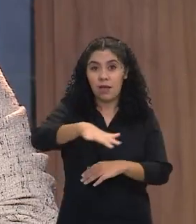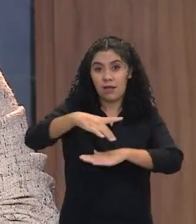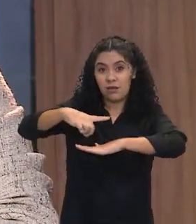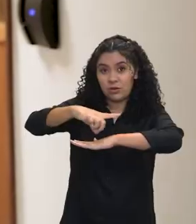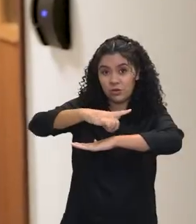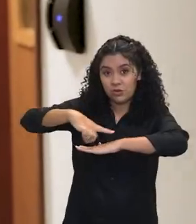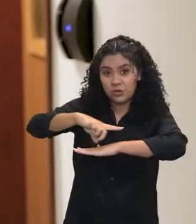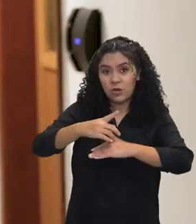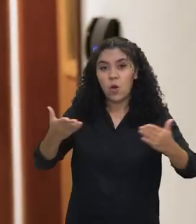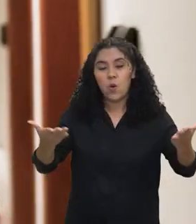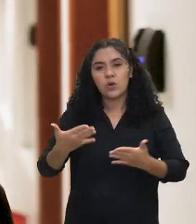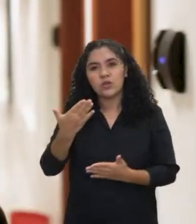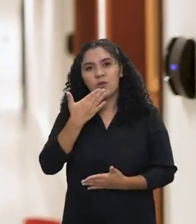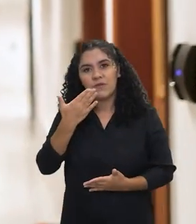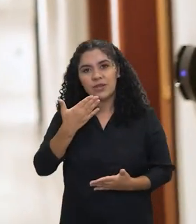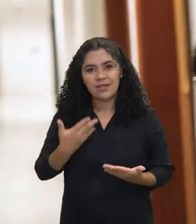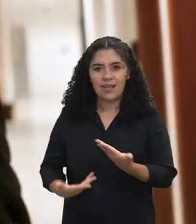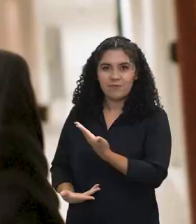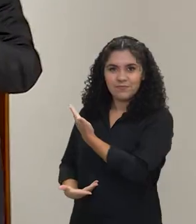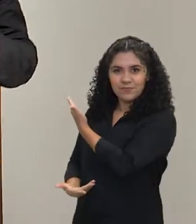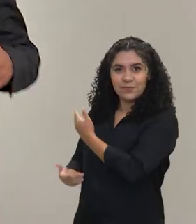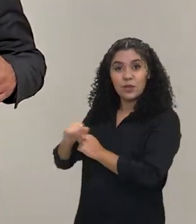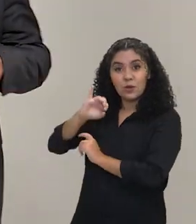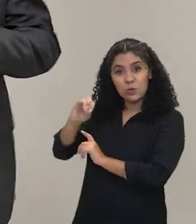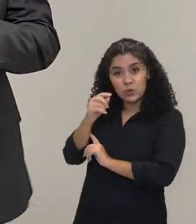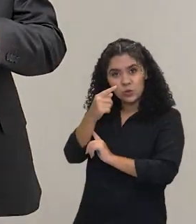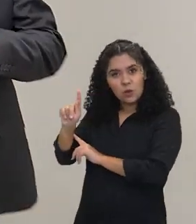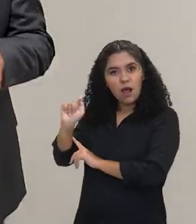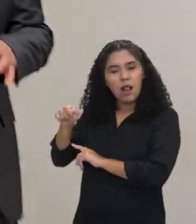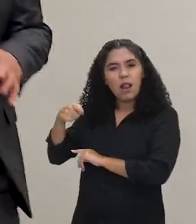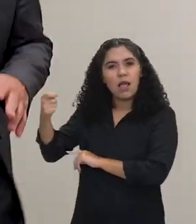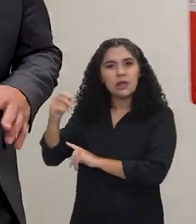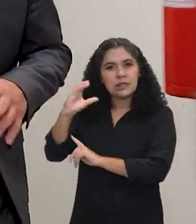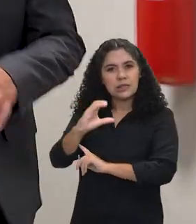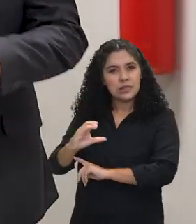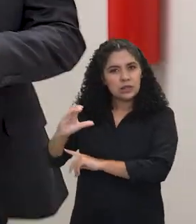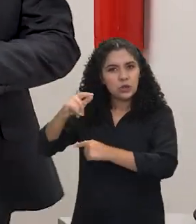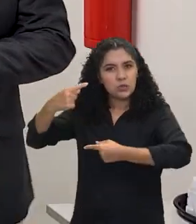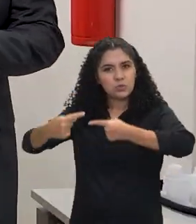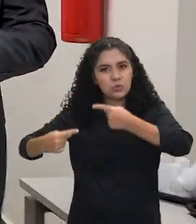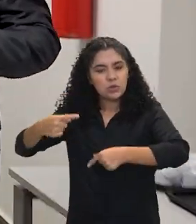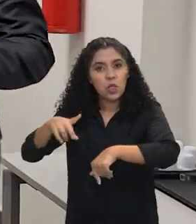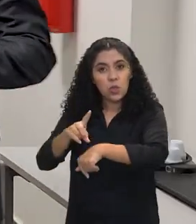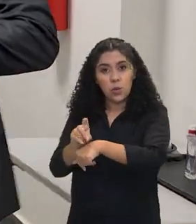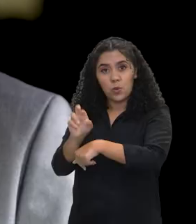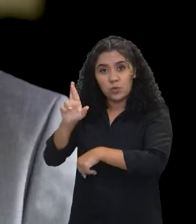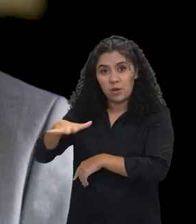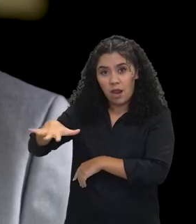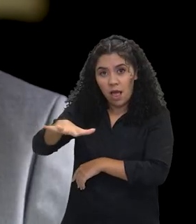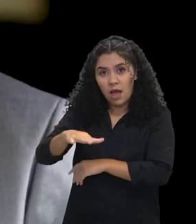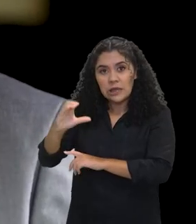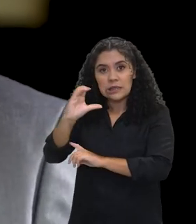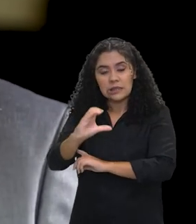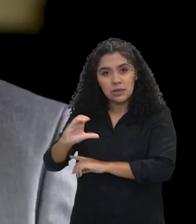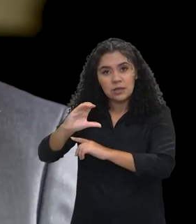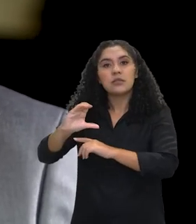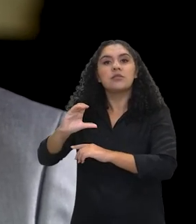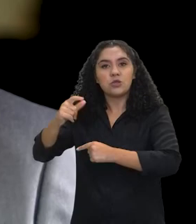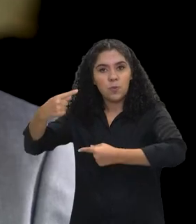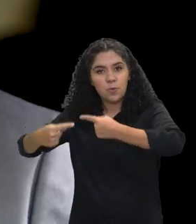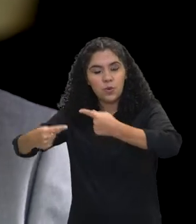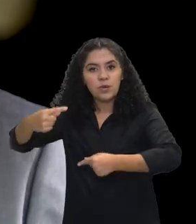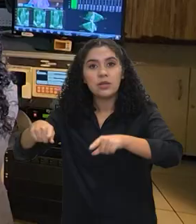conversa é com o João Branche, ele que é cientista político, doutor em ciências políticas, mestre em